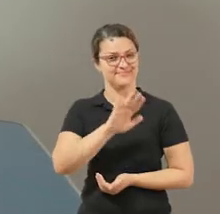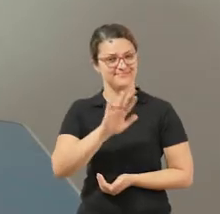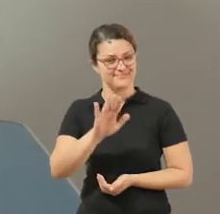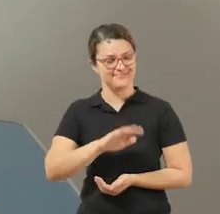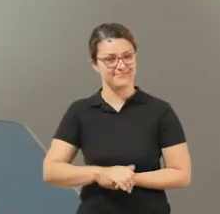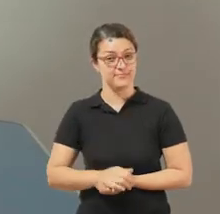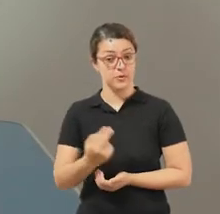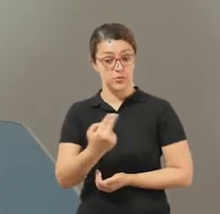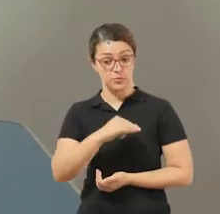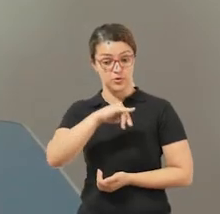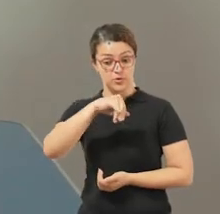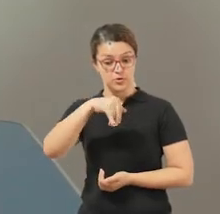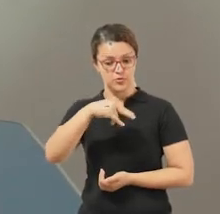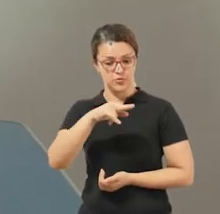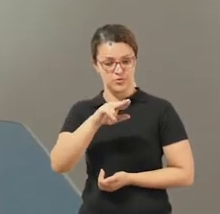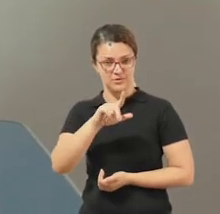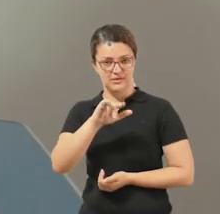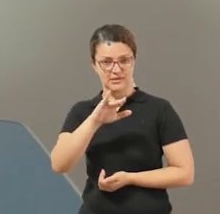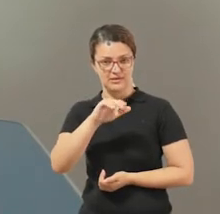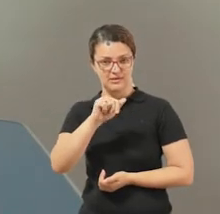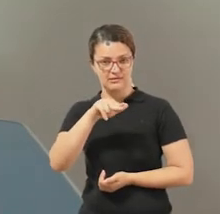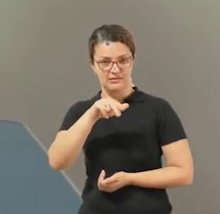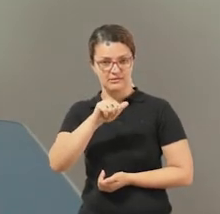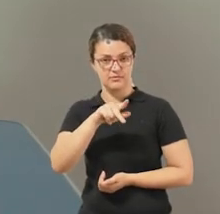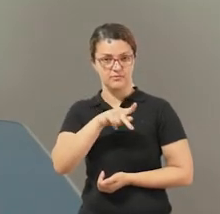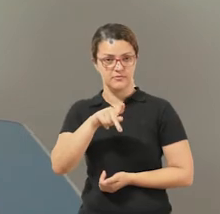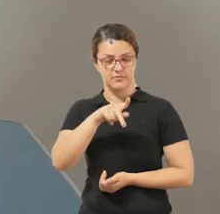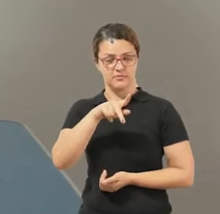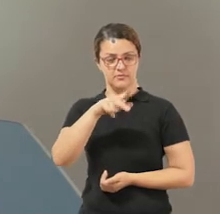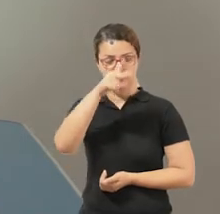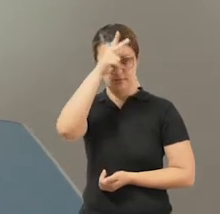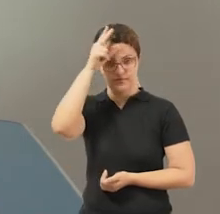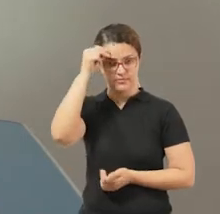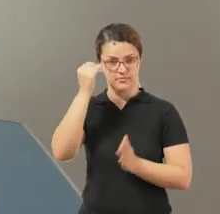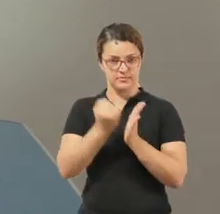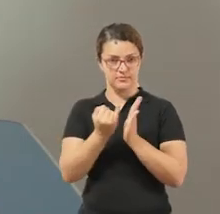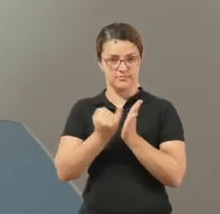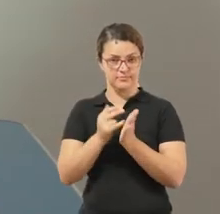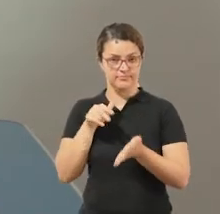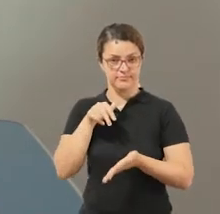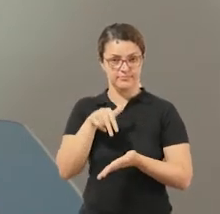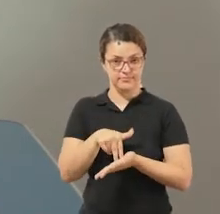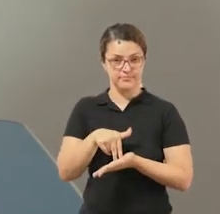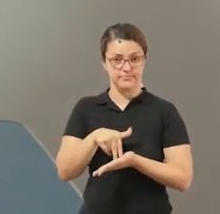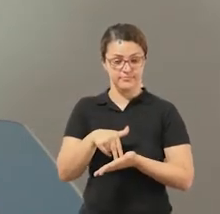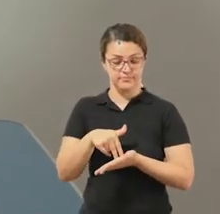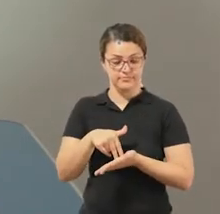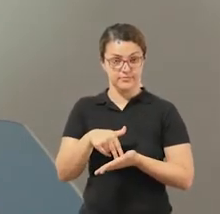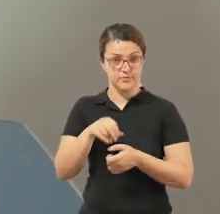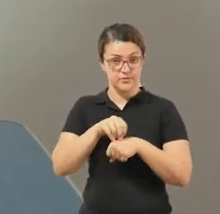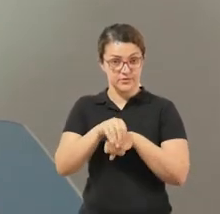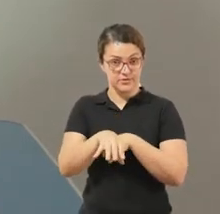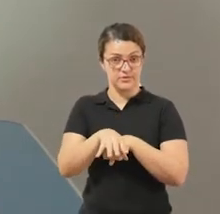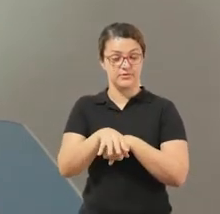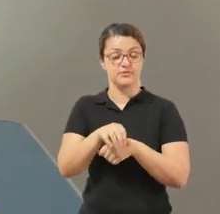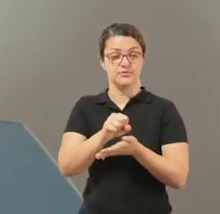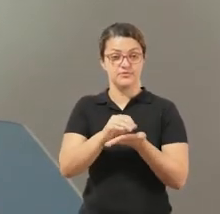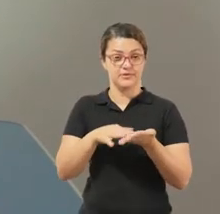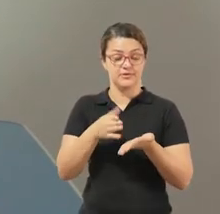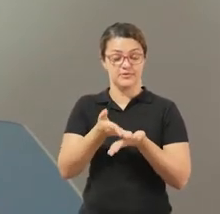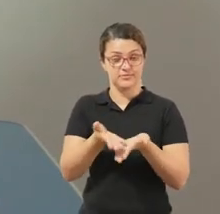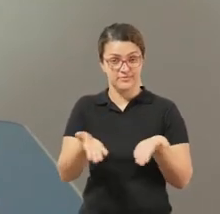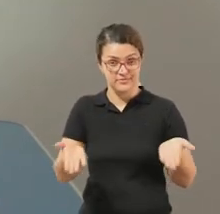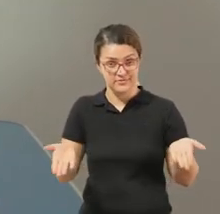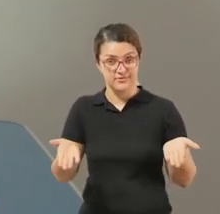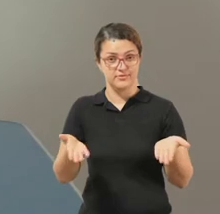Olá, meu nome é Juliana, sou professora na Rede Municipal de Itapevi e estou aqui mais uma vez trazendo as sugestões de atividades